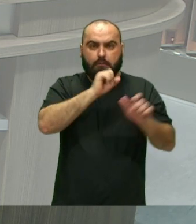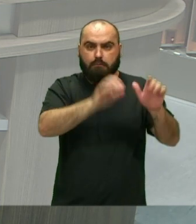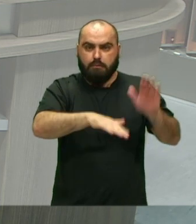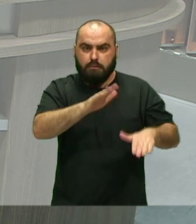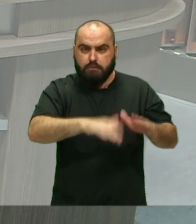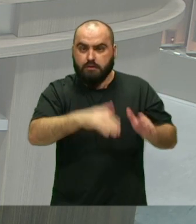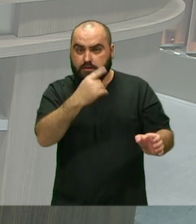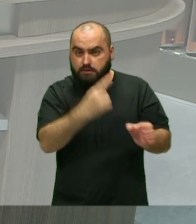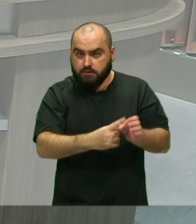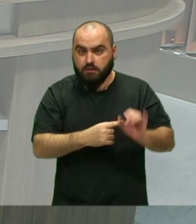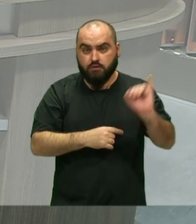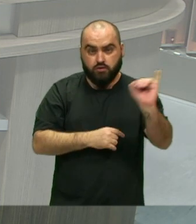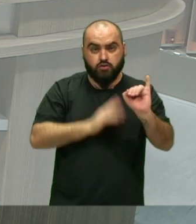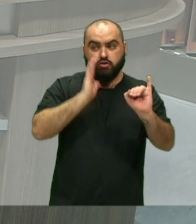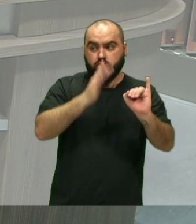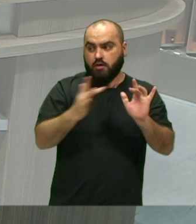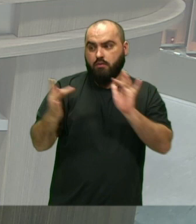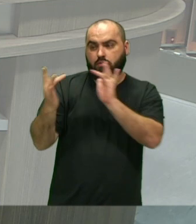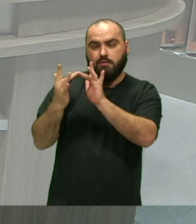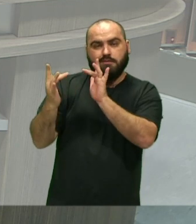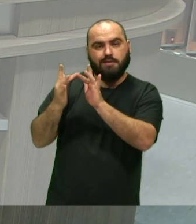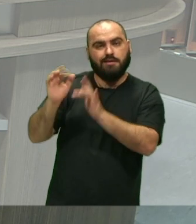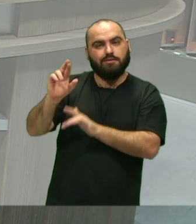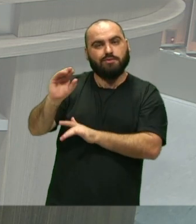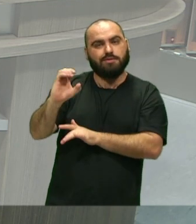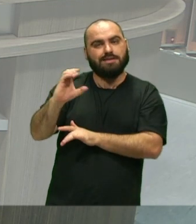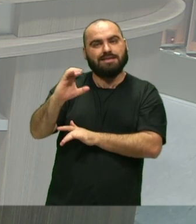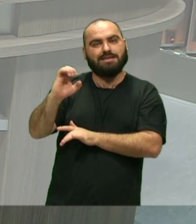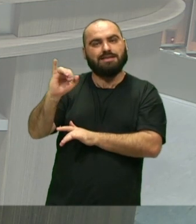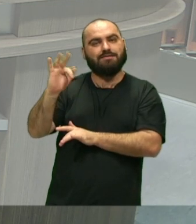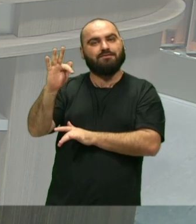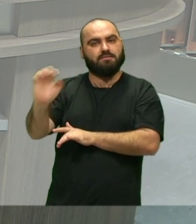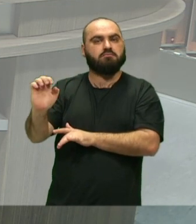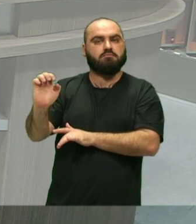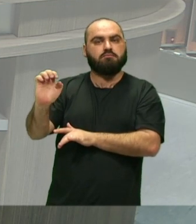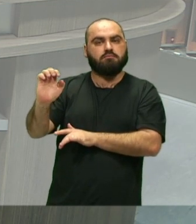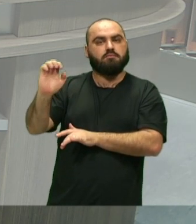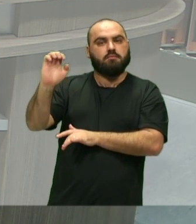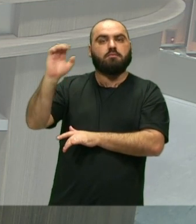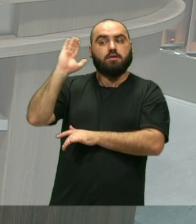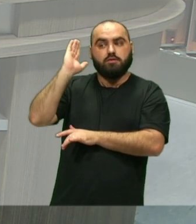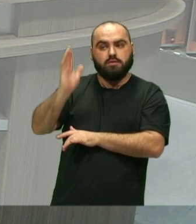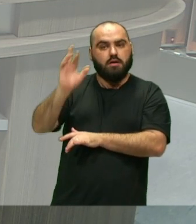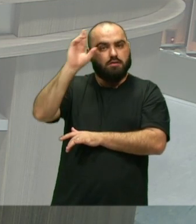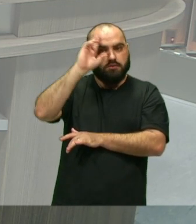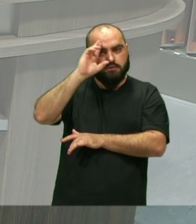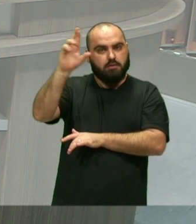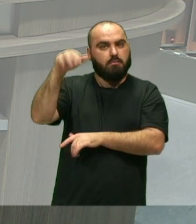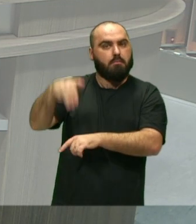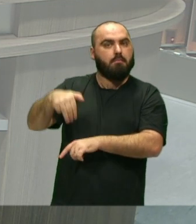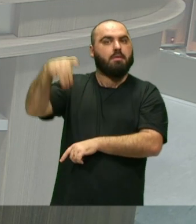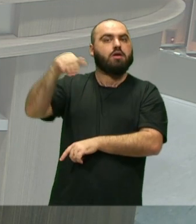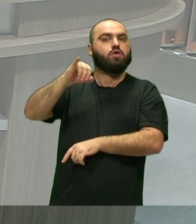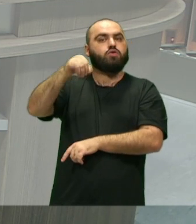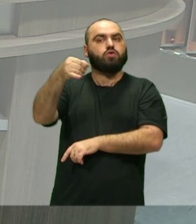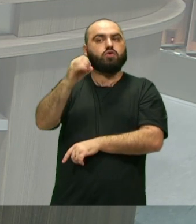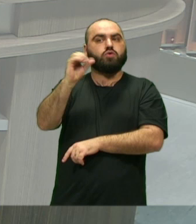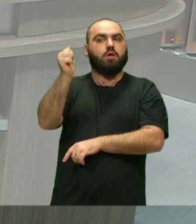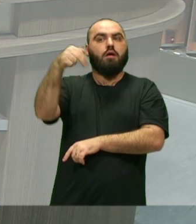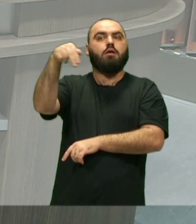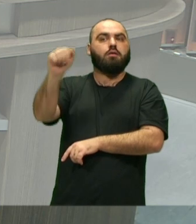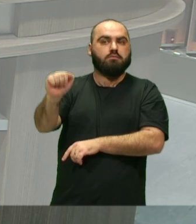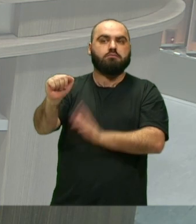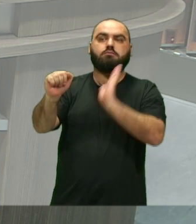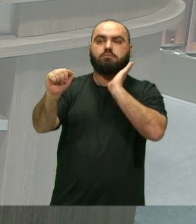cidade Já tinham essa conexão Com o Recife E com a Mestra Joana E já faziam esse estudo Da nação Encanto do Pina Então já